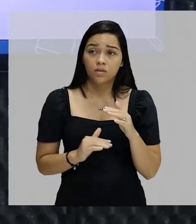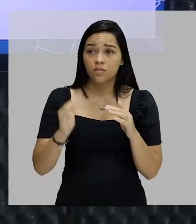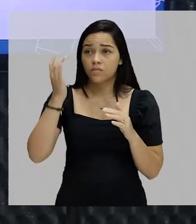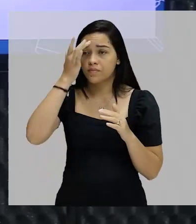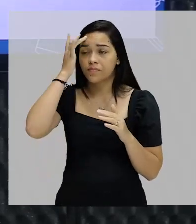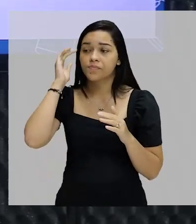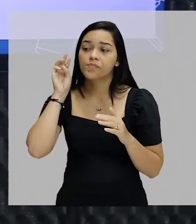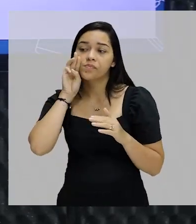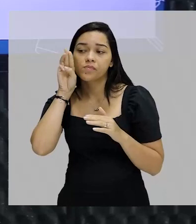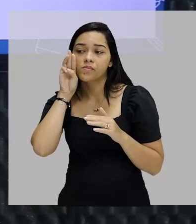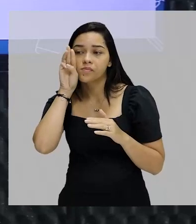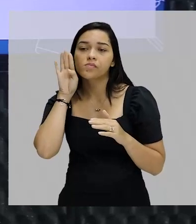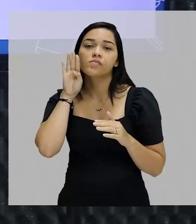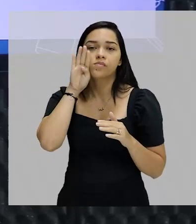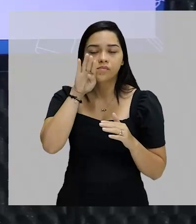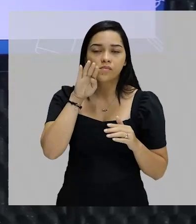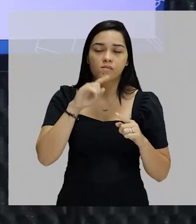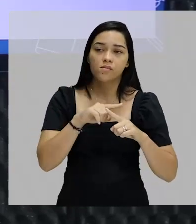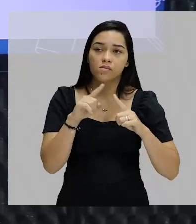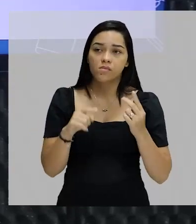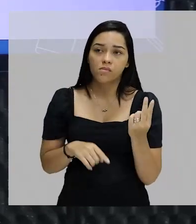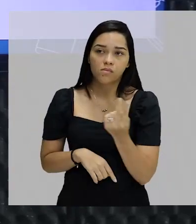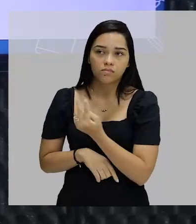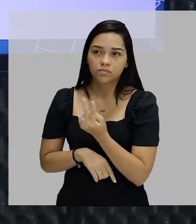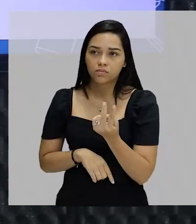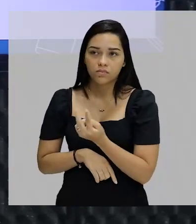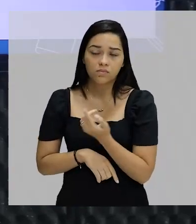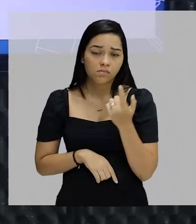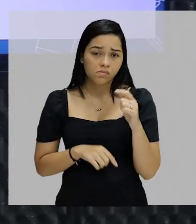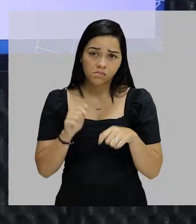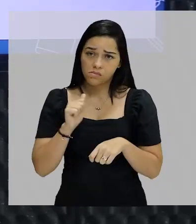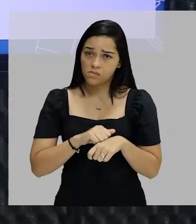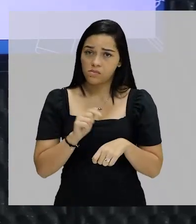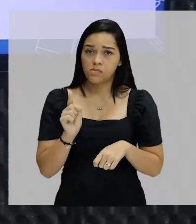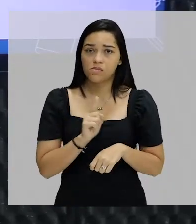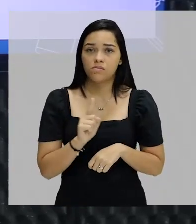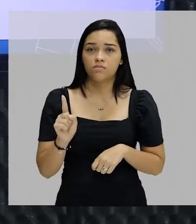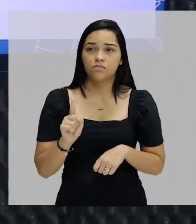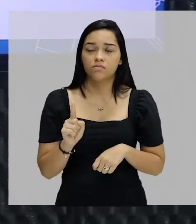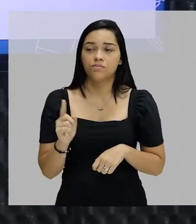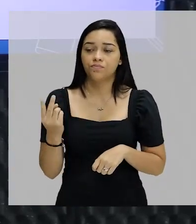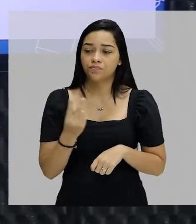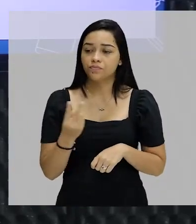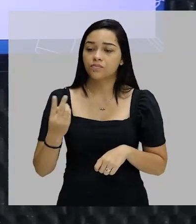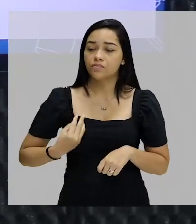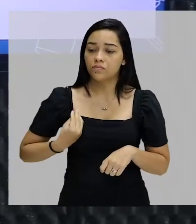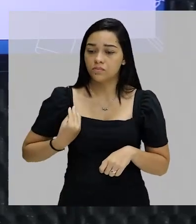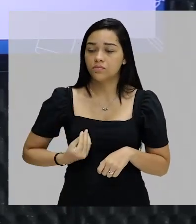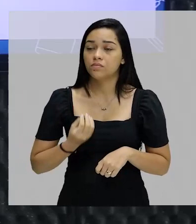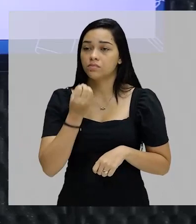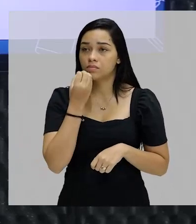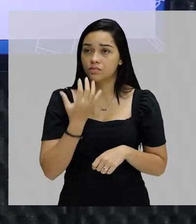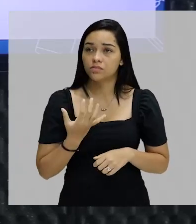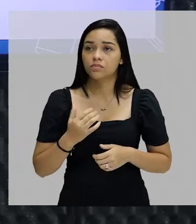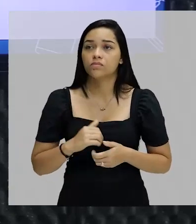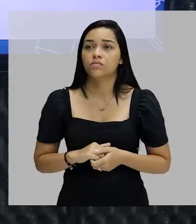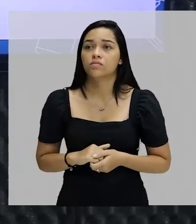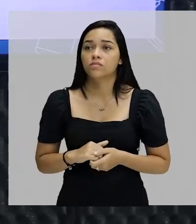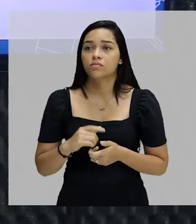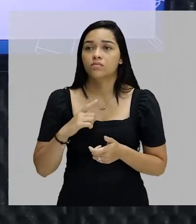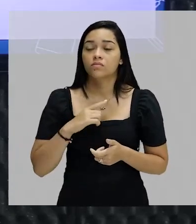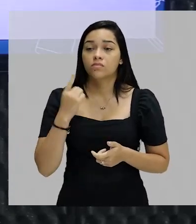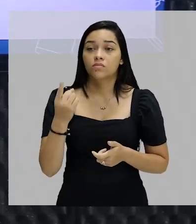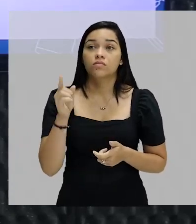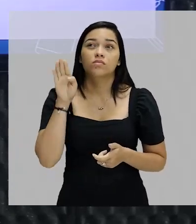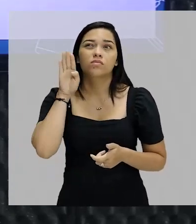bilionário e o milionário. Mas os dois, nenhum deles é pobre. Os dois vivem muito bem. O cara que tem